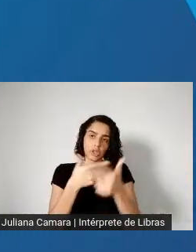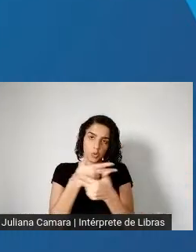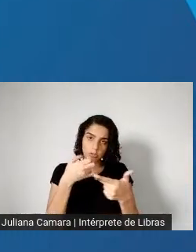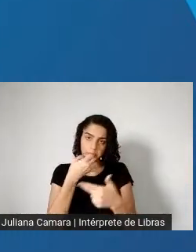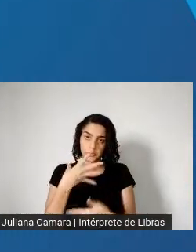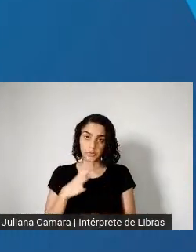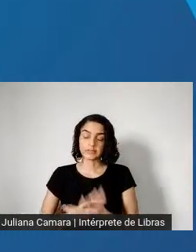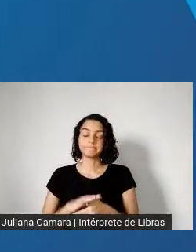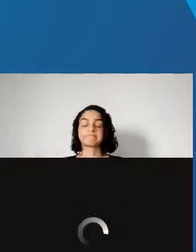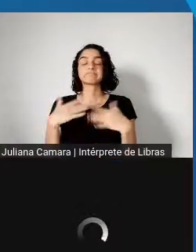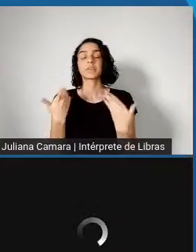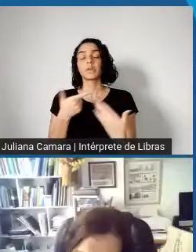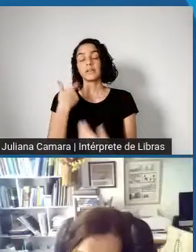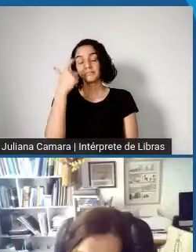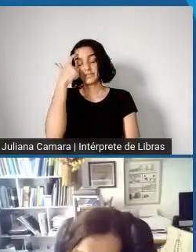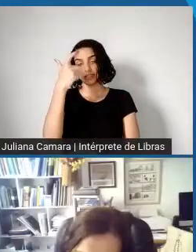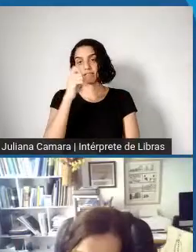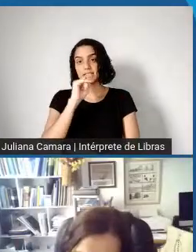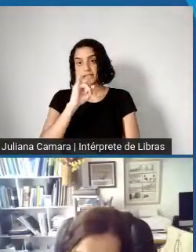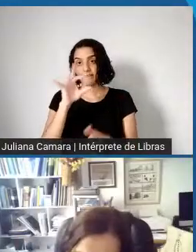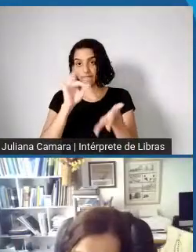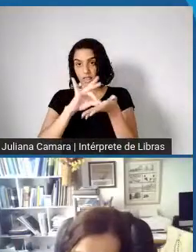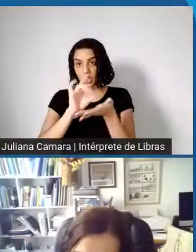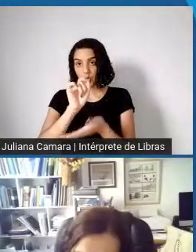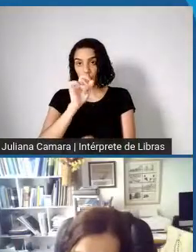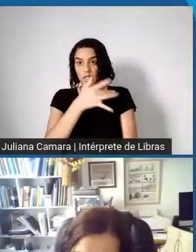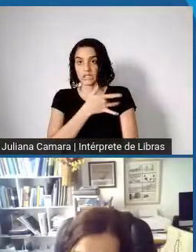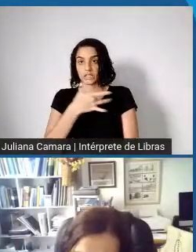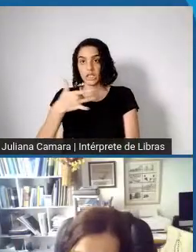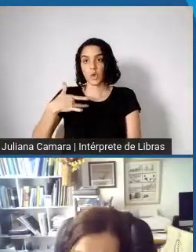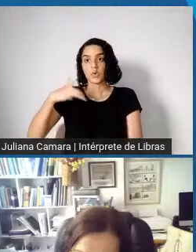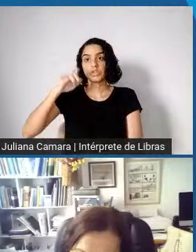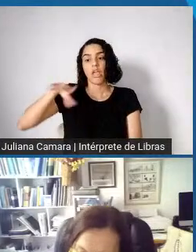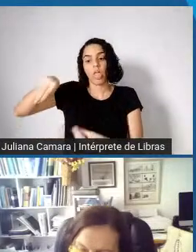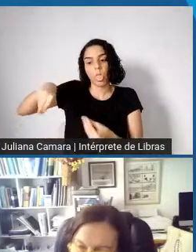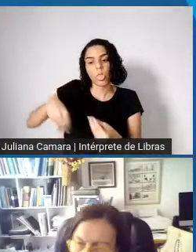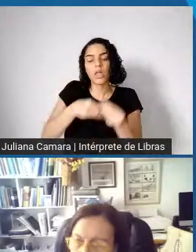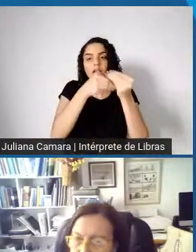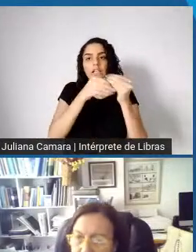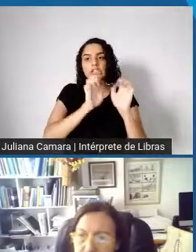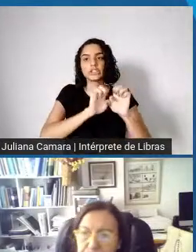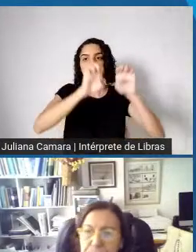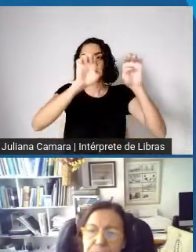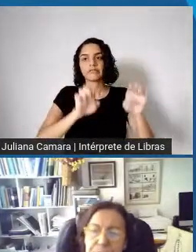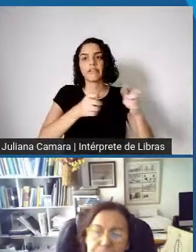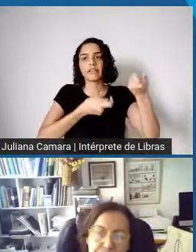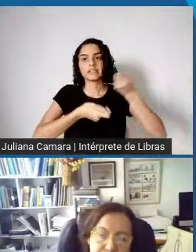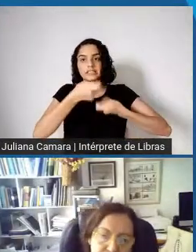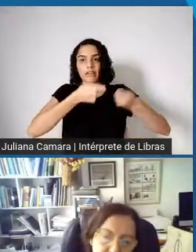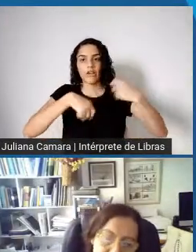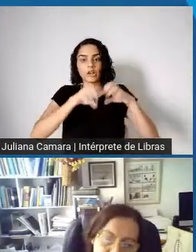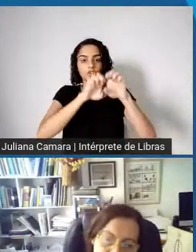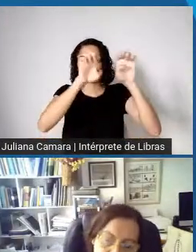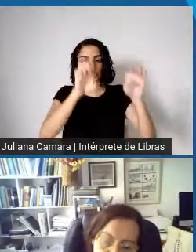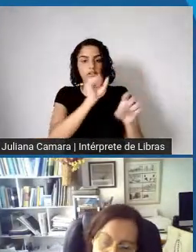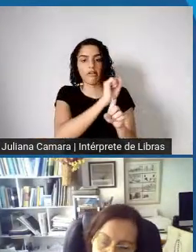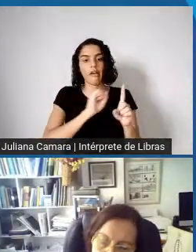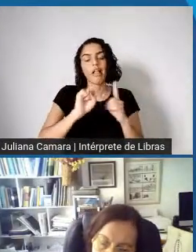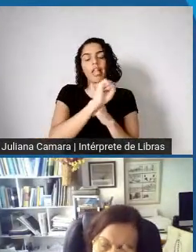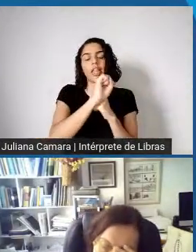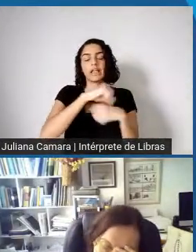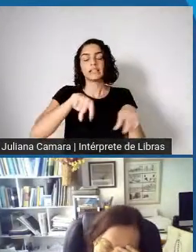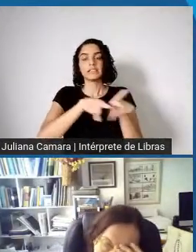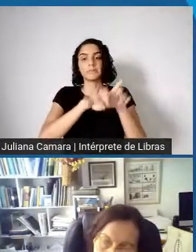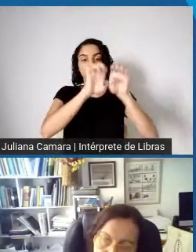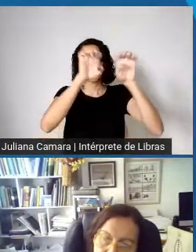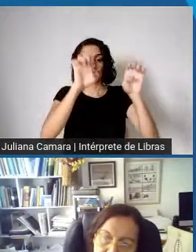é parte da estrutura econômica, parte da estrutura social, parte da estrutura de um desenvolvimento sustentável e que dialoga